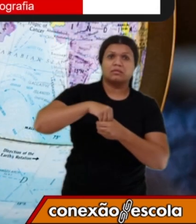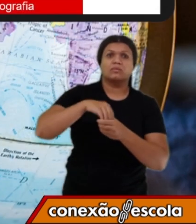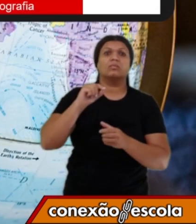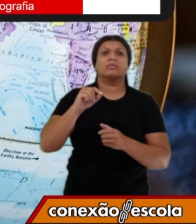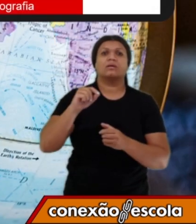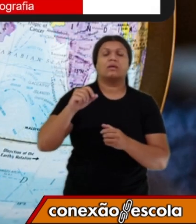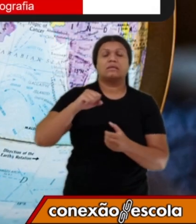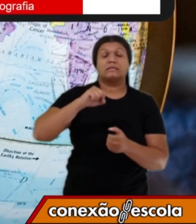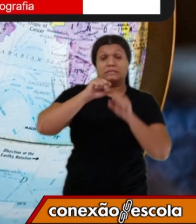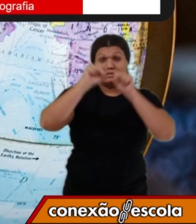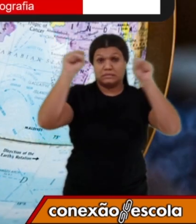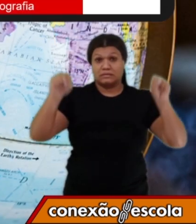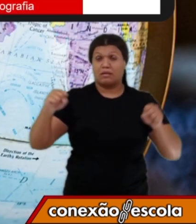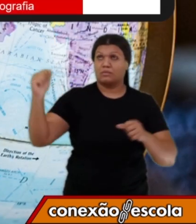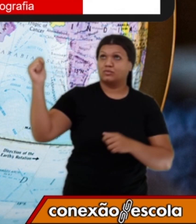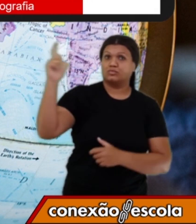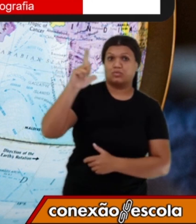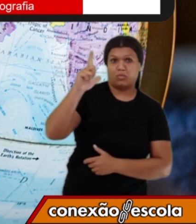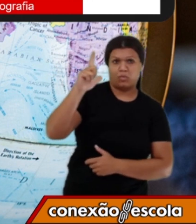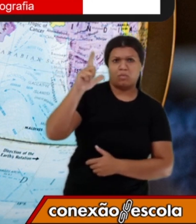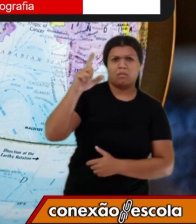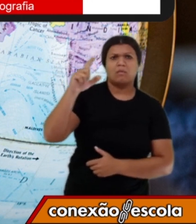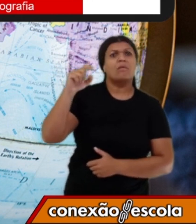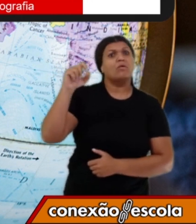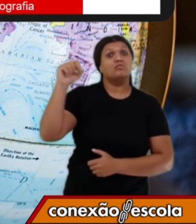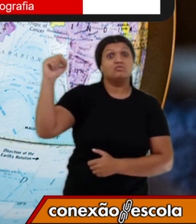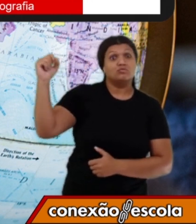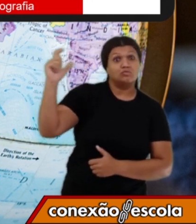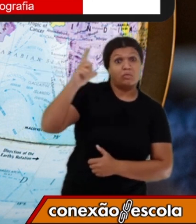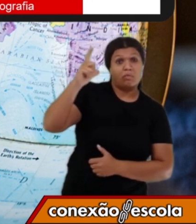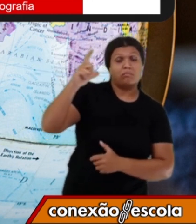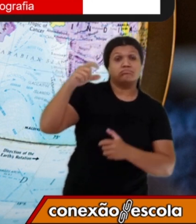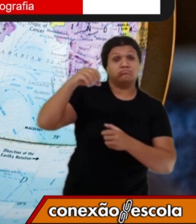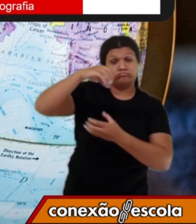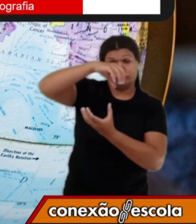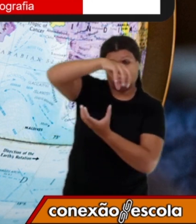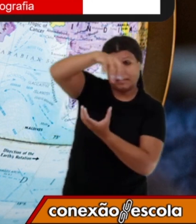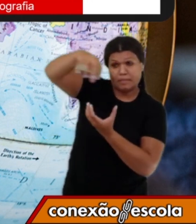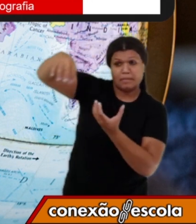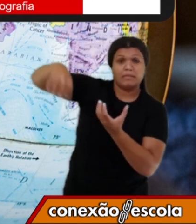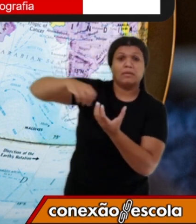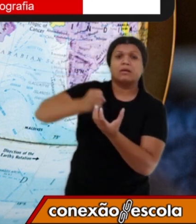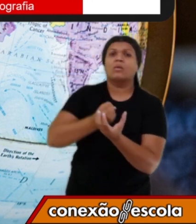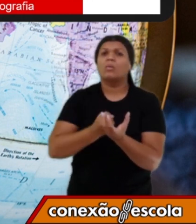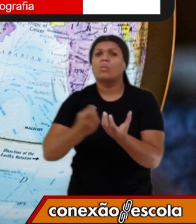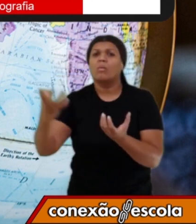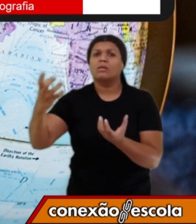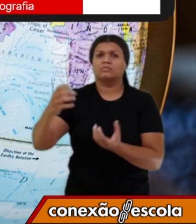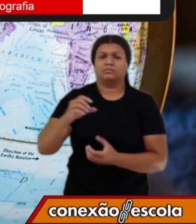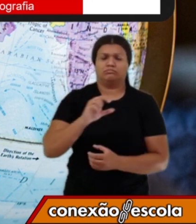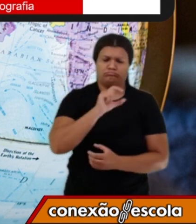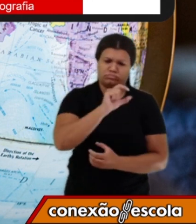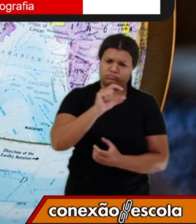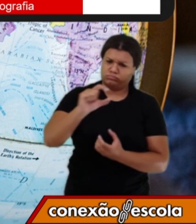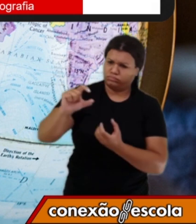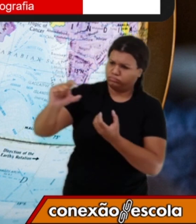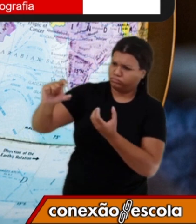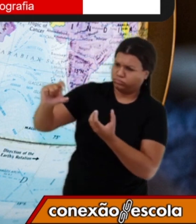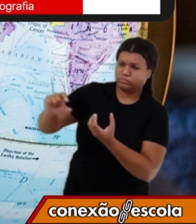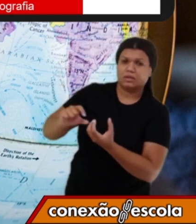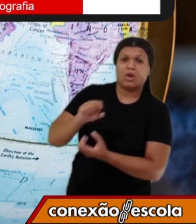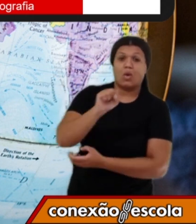Sistema Solar. O nosso Sistema Solar é formado por oito planetas e temos